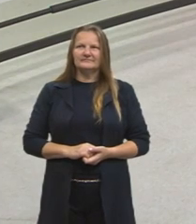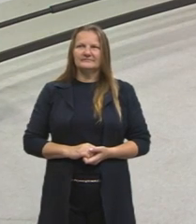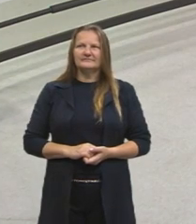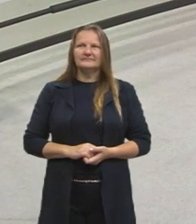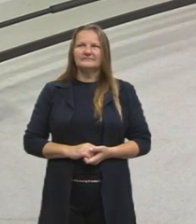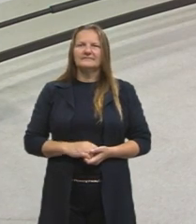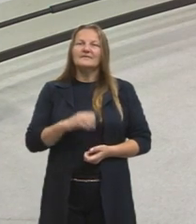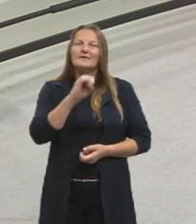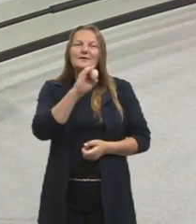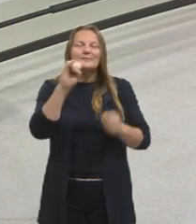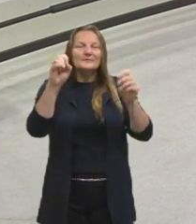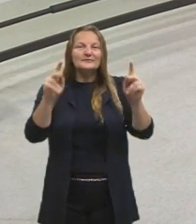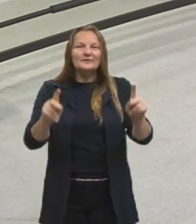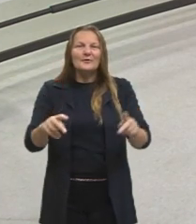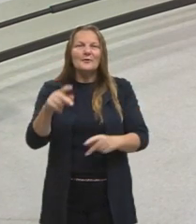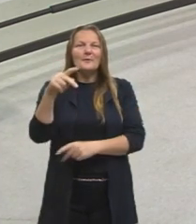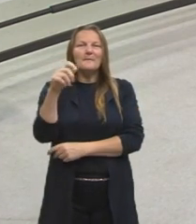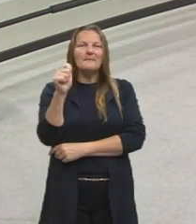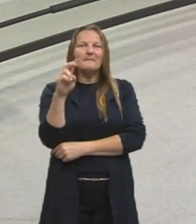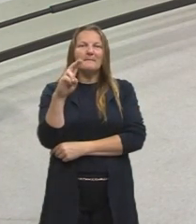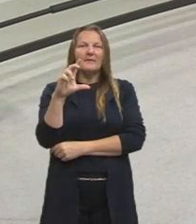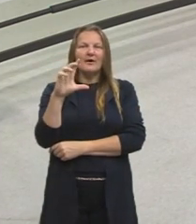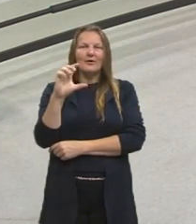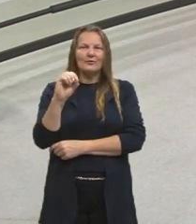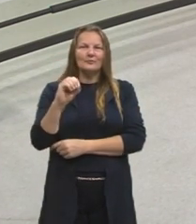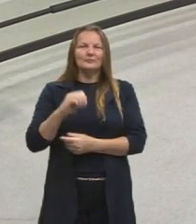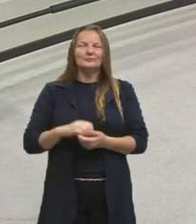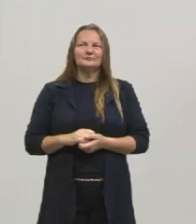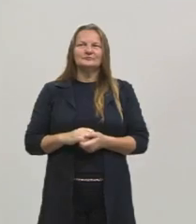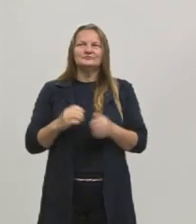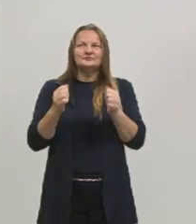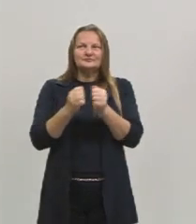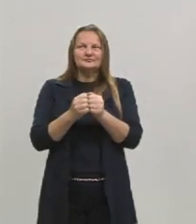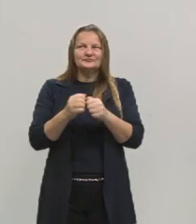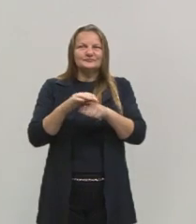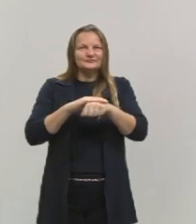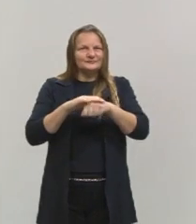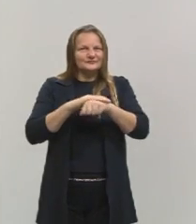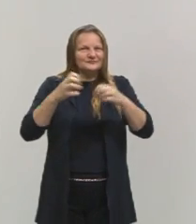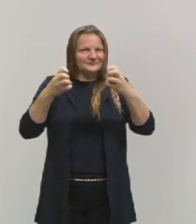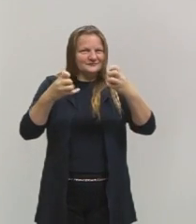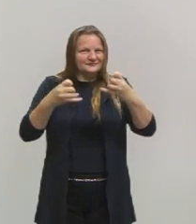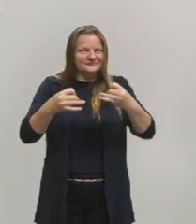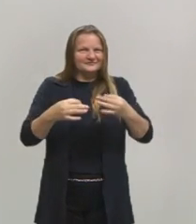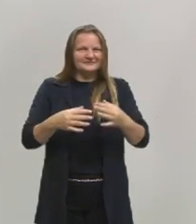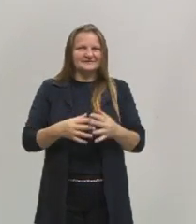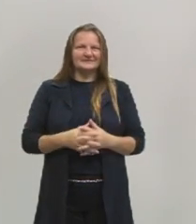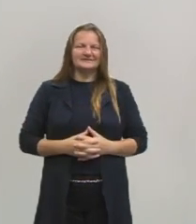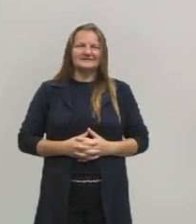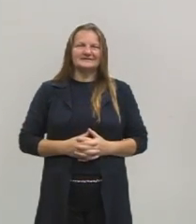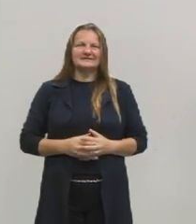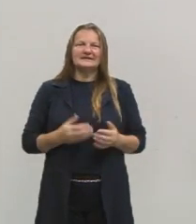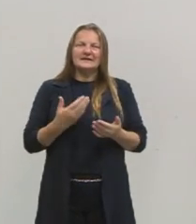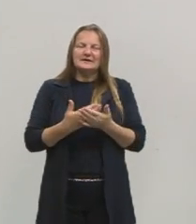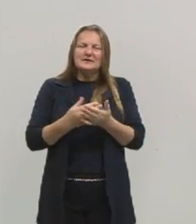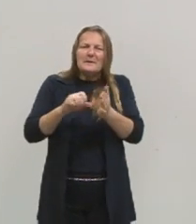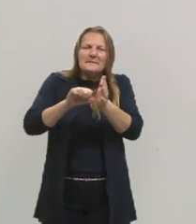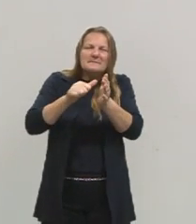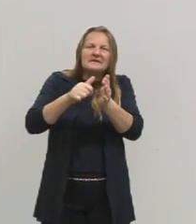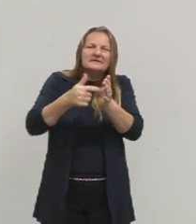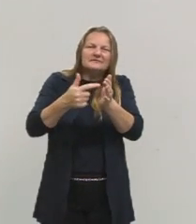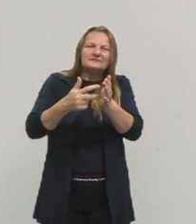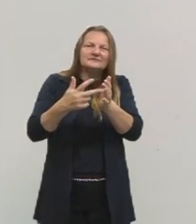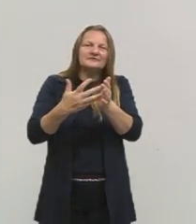Olá, pessoal. Então, meu nome é Paulo. Já estive, conforme a professora Márcia disse, já estive presente nas primeiras aulas.